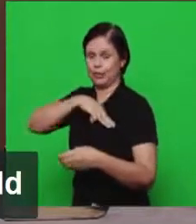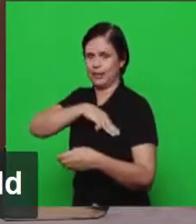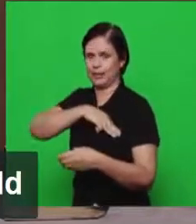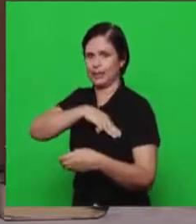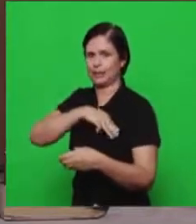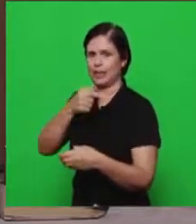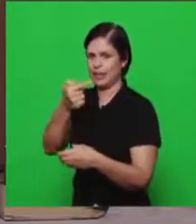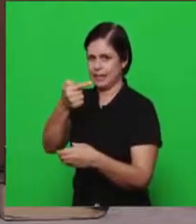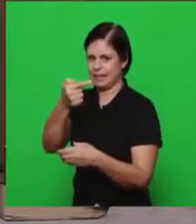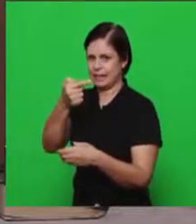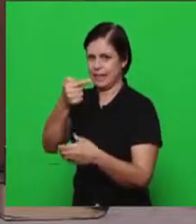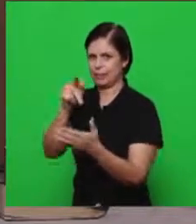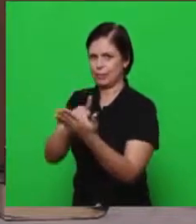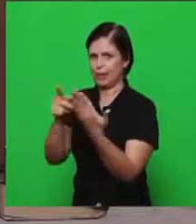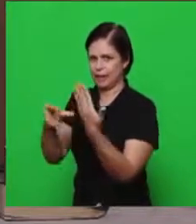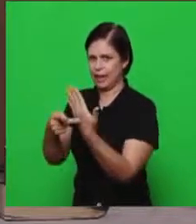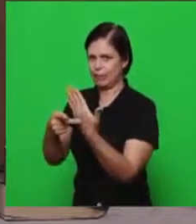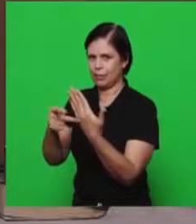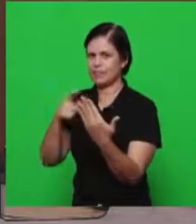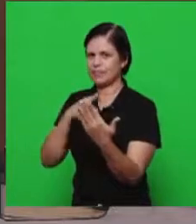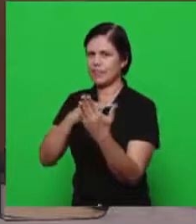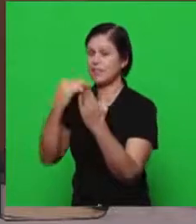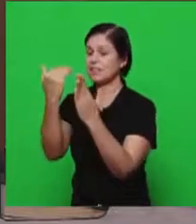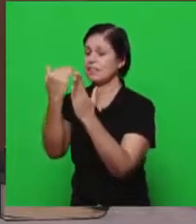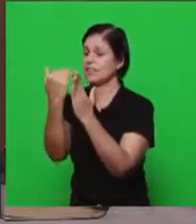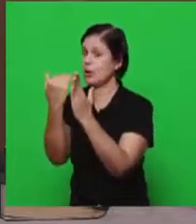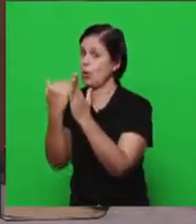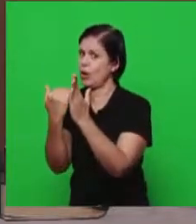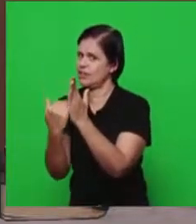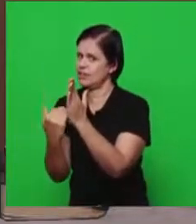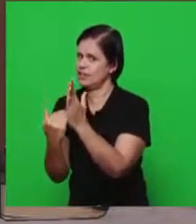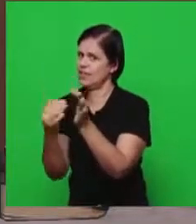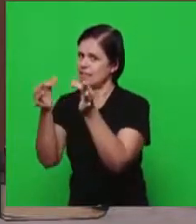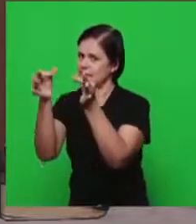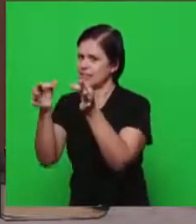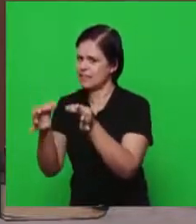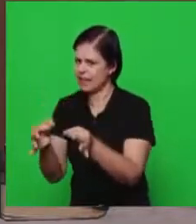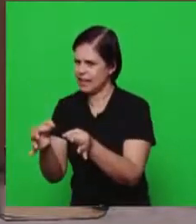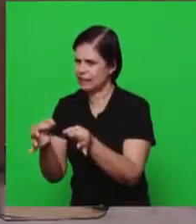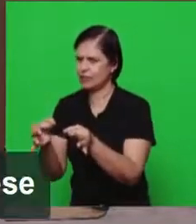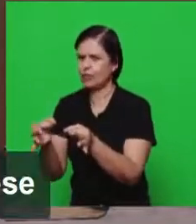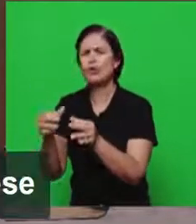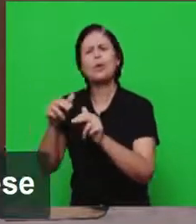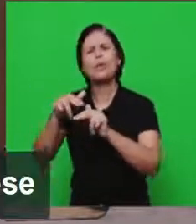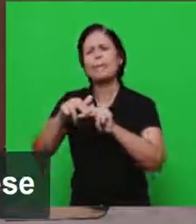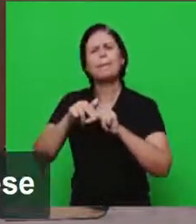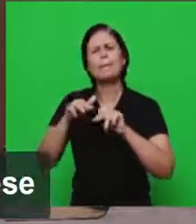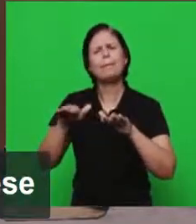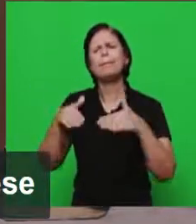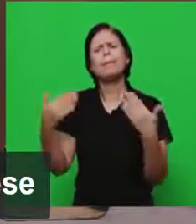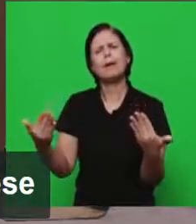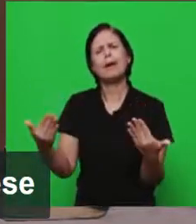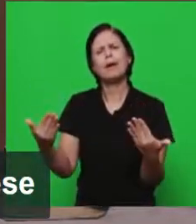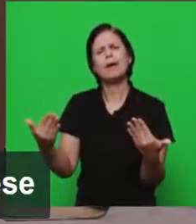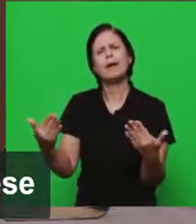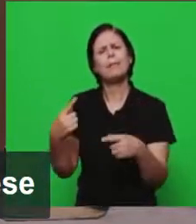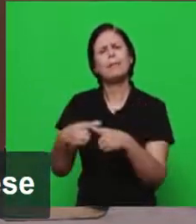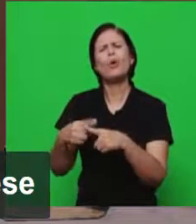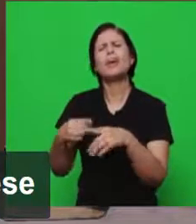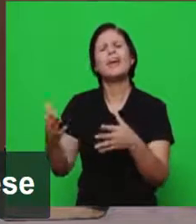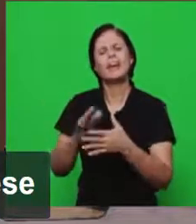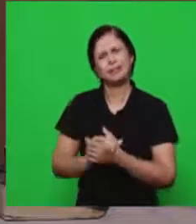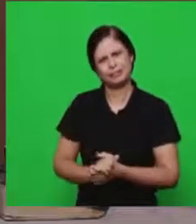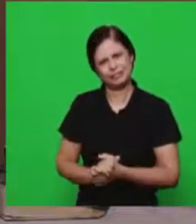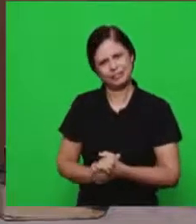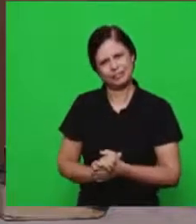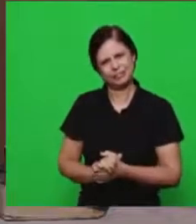reino são contadas também por outros evangelistas mas em mateus elas são contadas em sequência qual seria um dos motivos